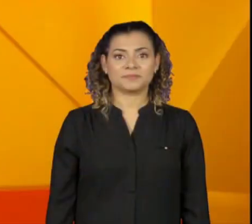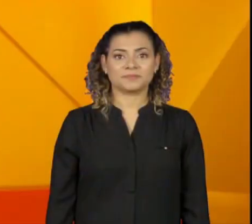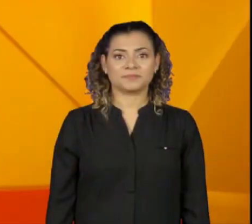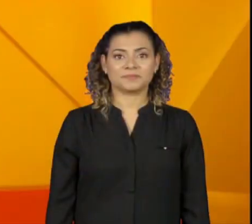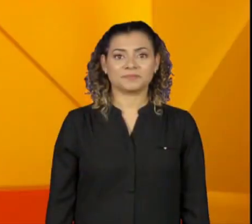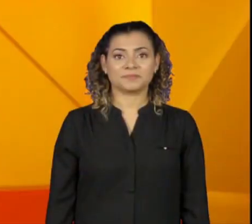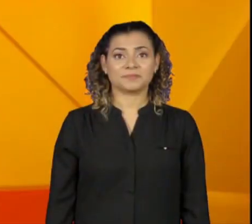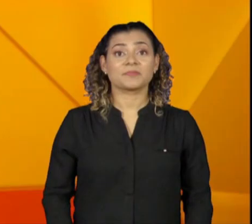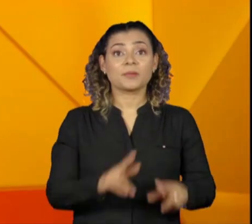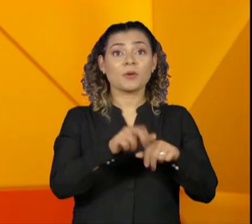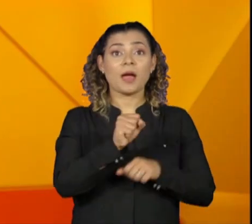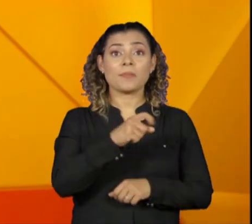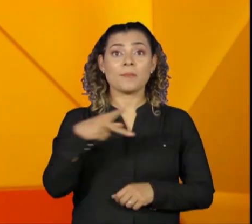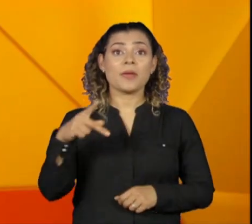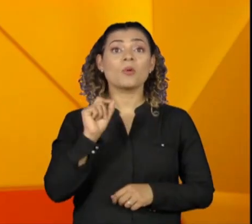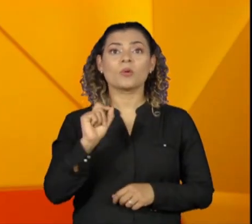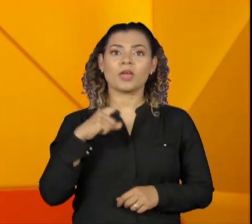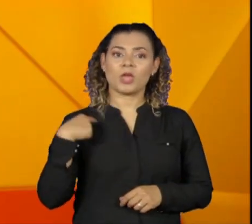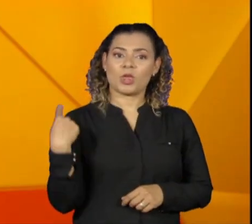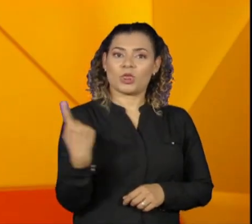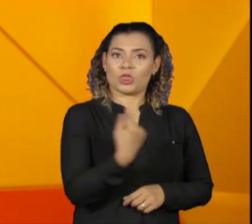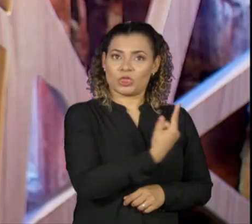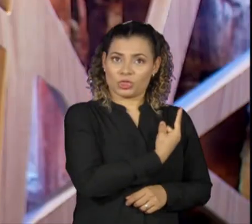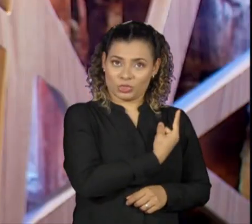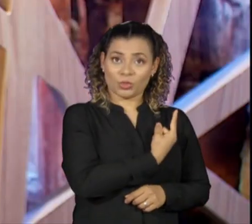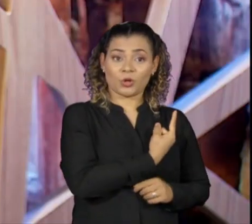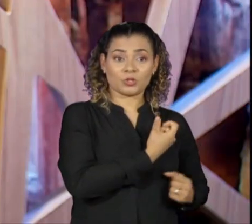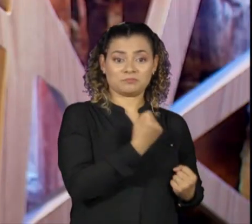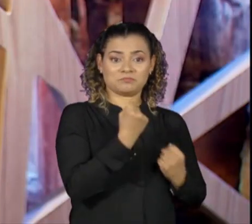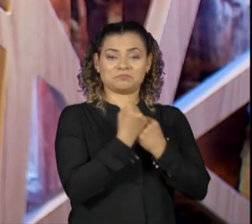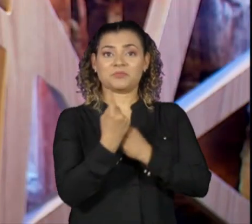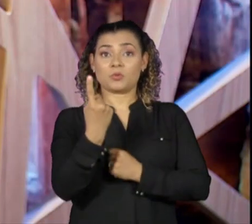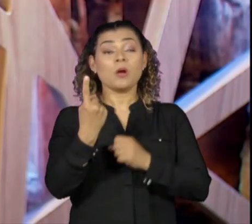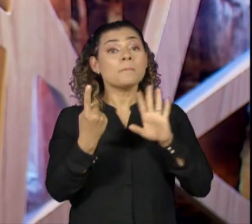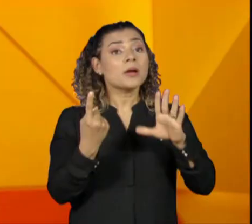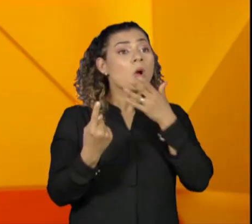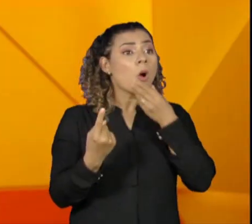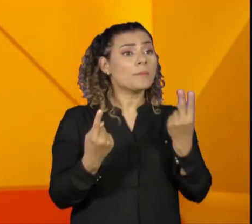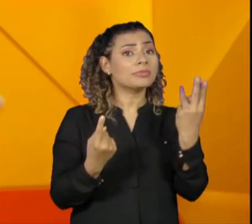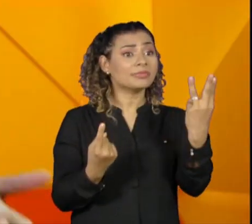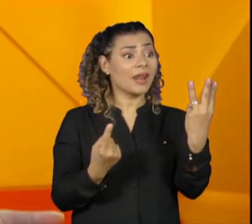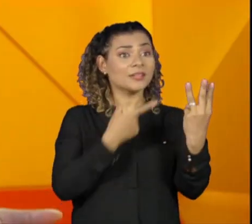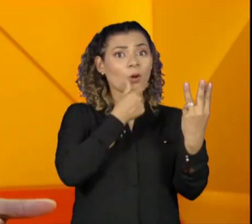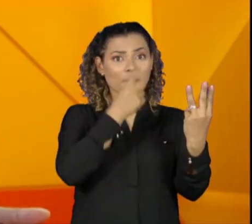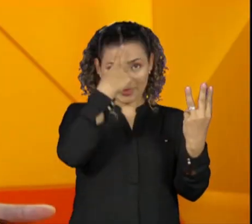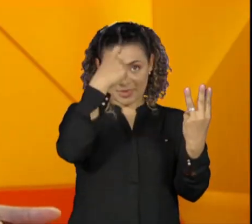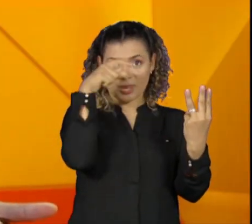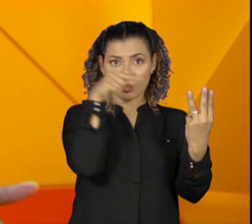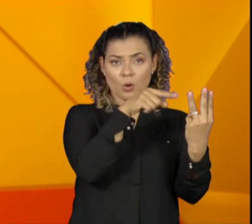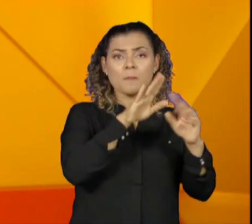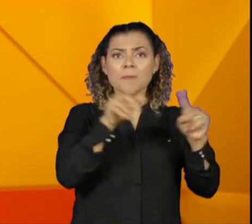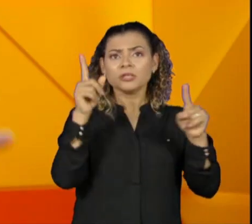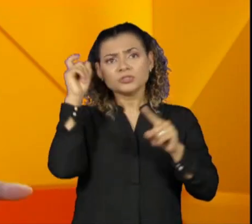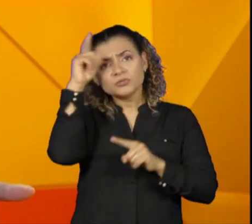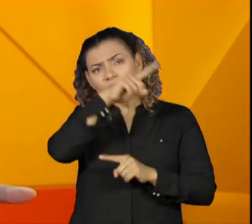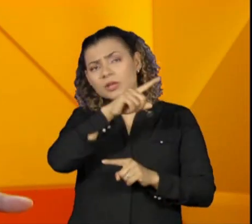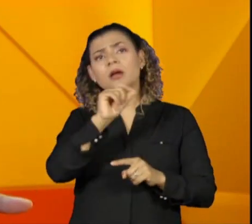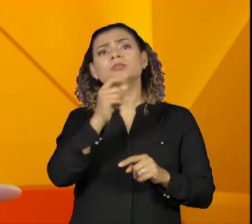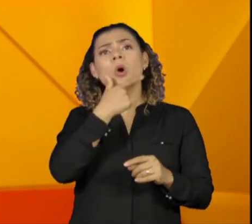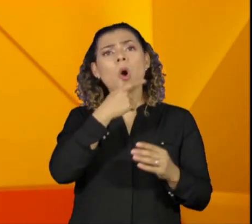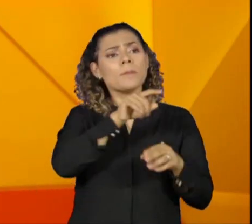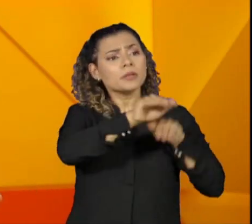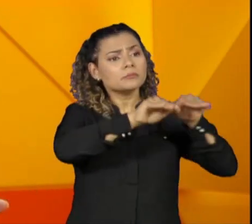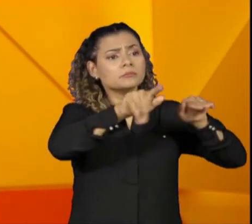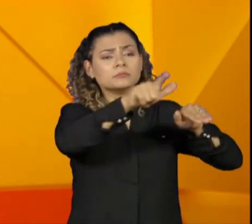Gisele, o aplicativo chama todas por uma, embora tenha sido feito por três jovens, três homens. E eu vejo que existe uma dificuldade da gente incluir os